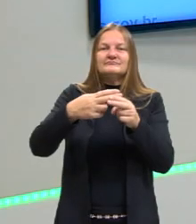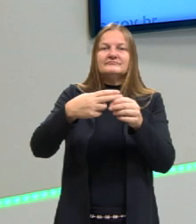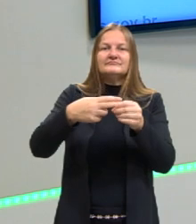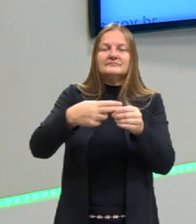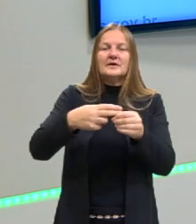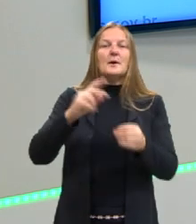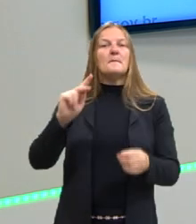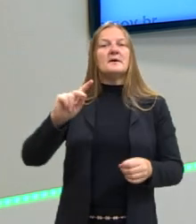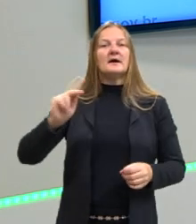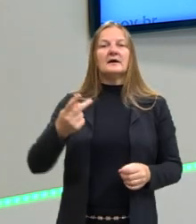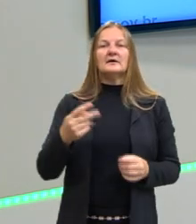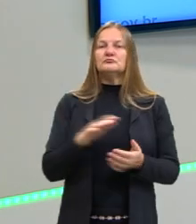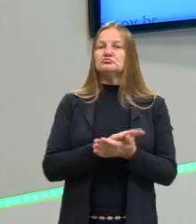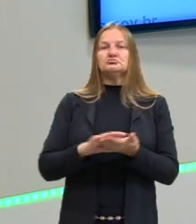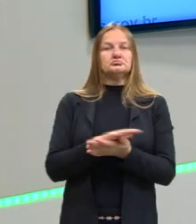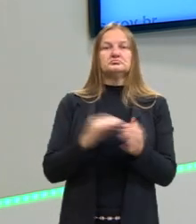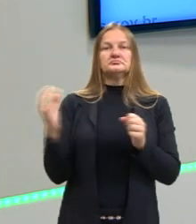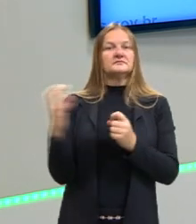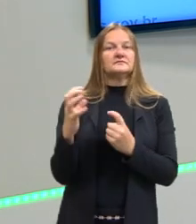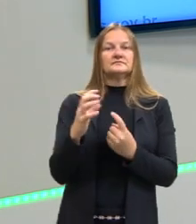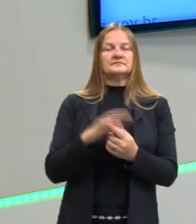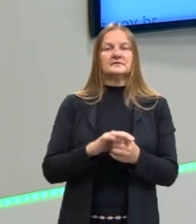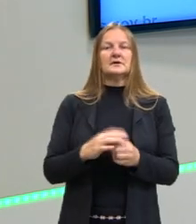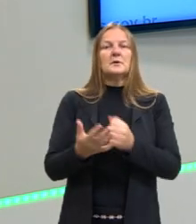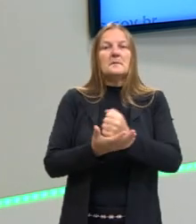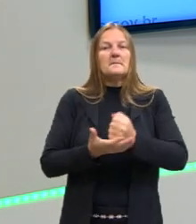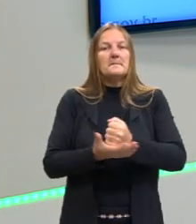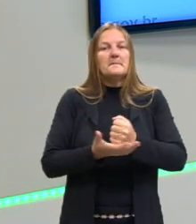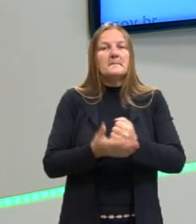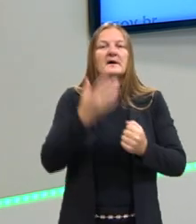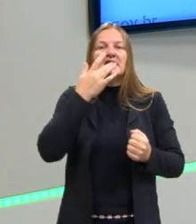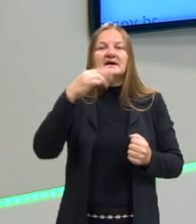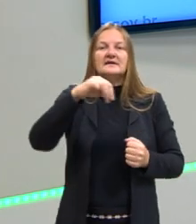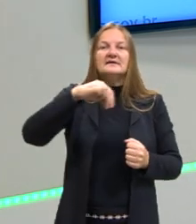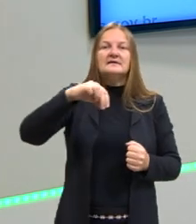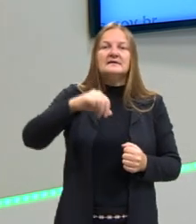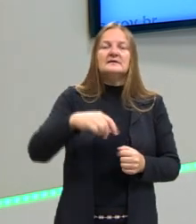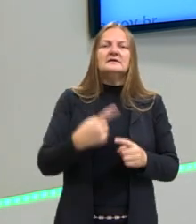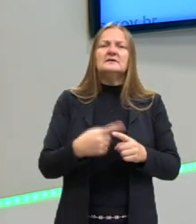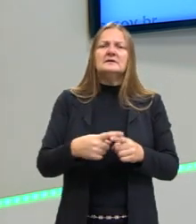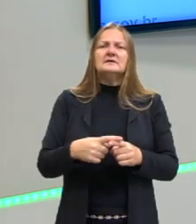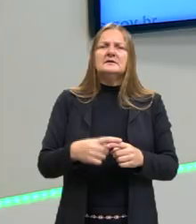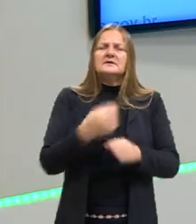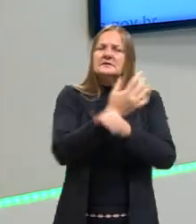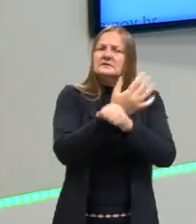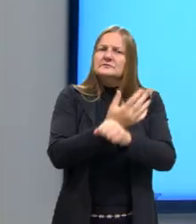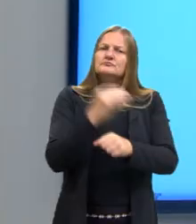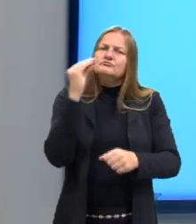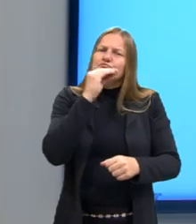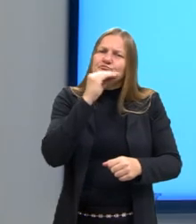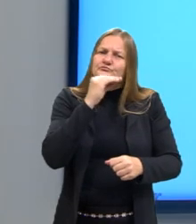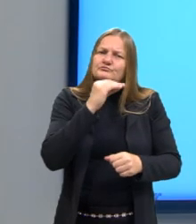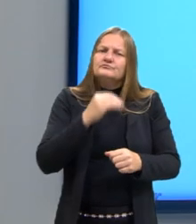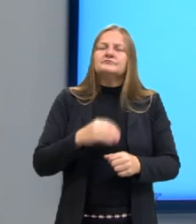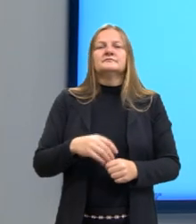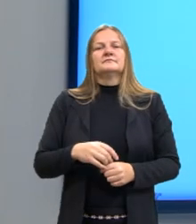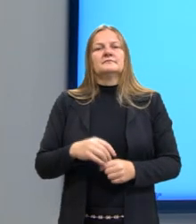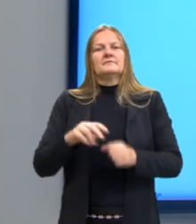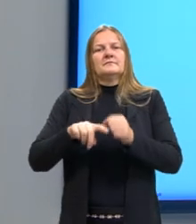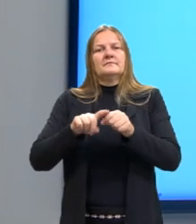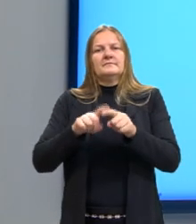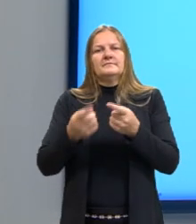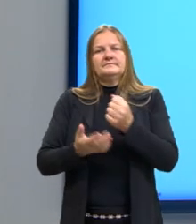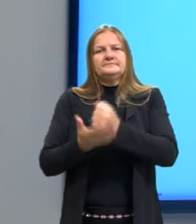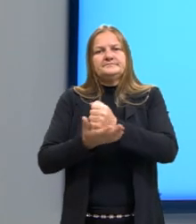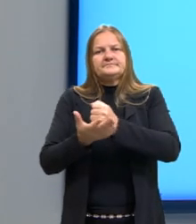pH da solução. Já um sal básico é aquele formado por um ácido fraco mais uma base forte. Ou